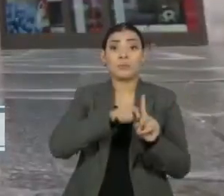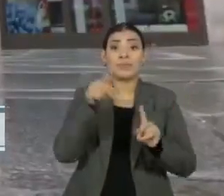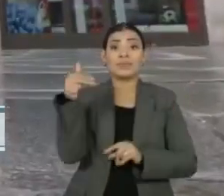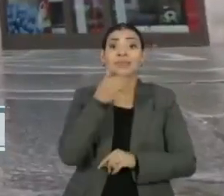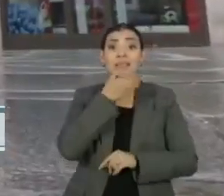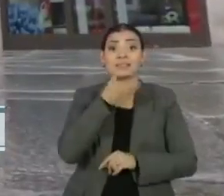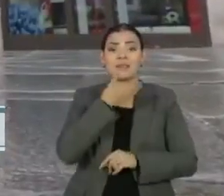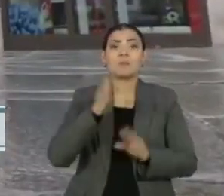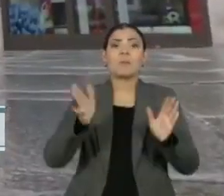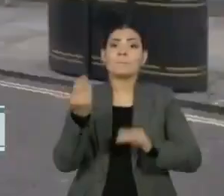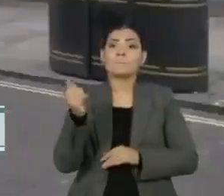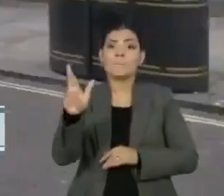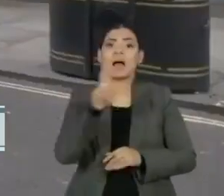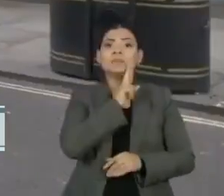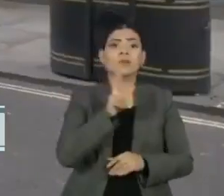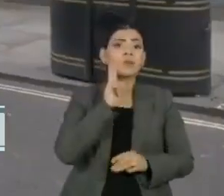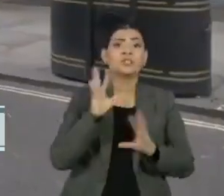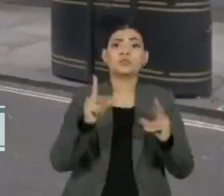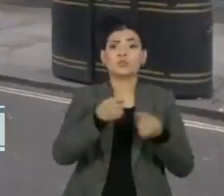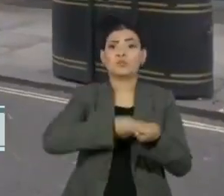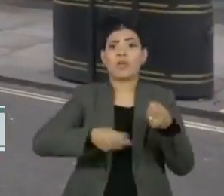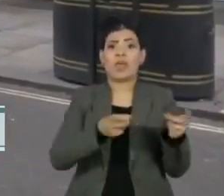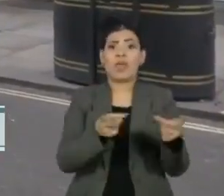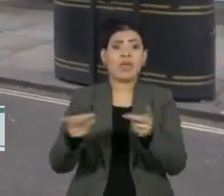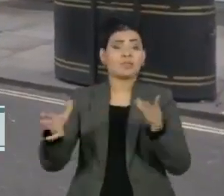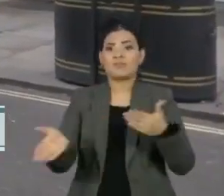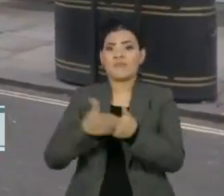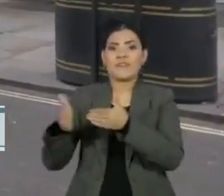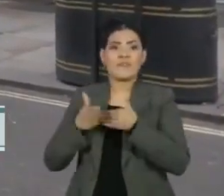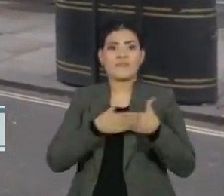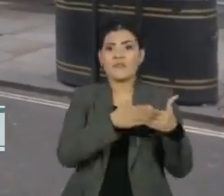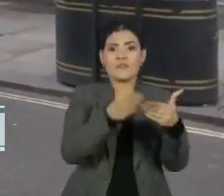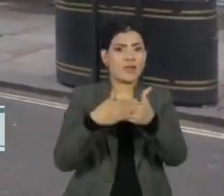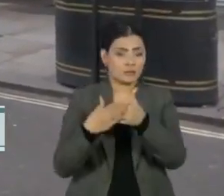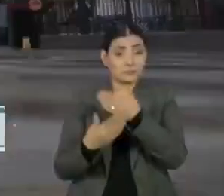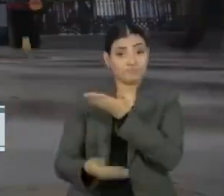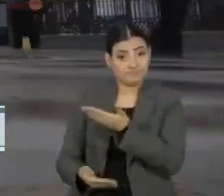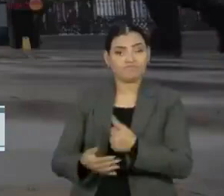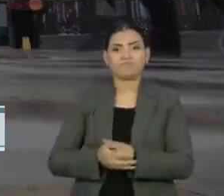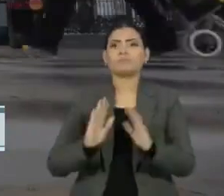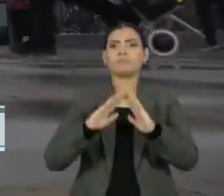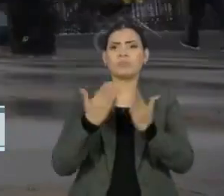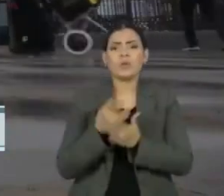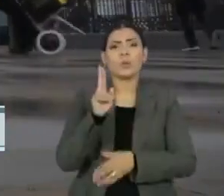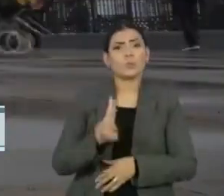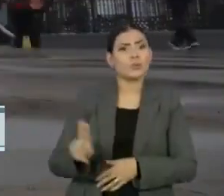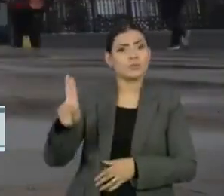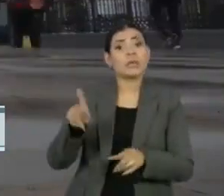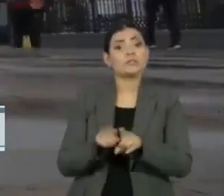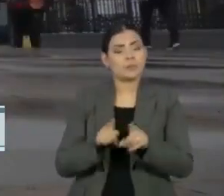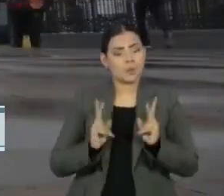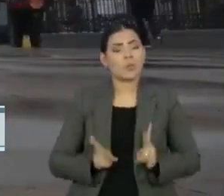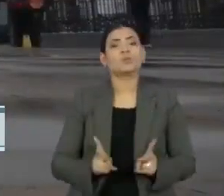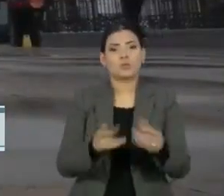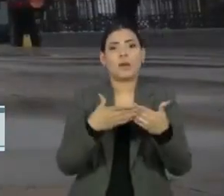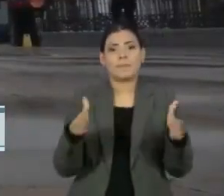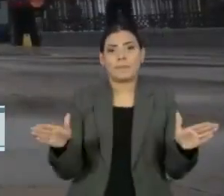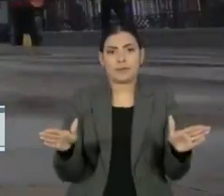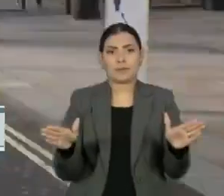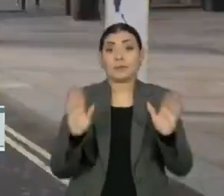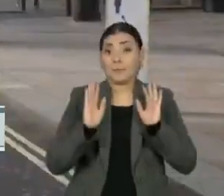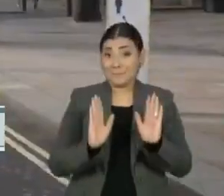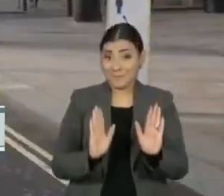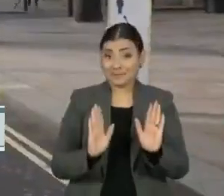com o fechamento de bares, restaurantes e do comércio, considerado não essencial. As escolas e universidades devem continuar funcionando,